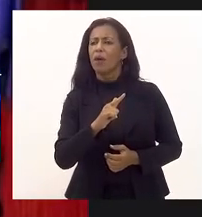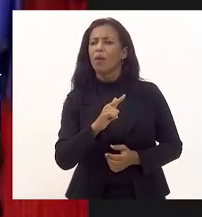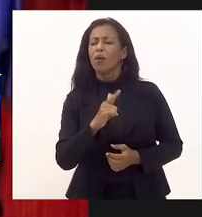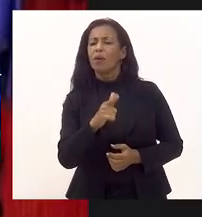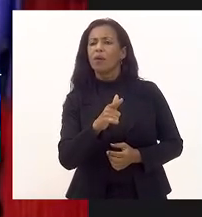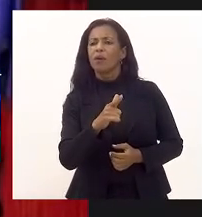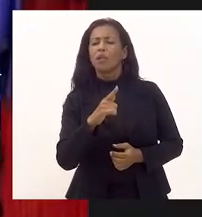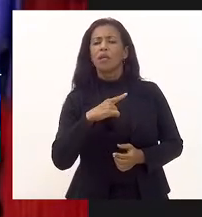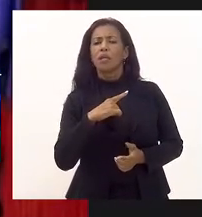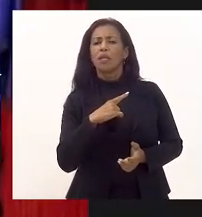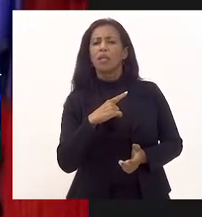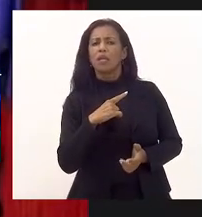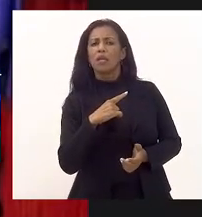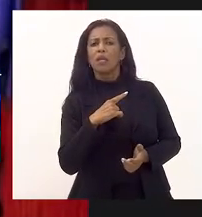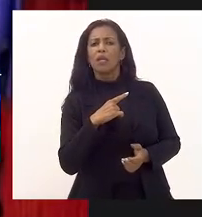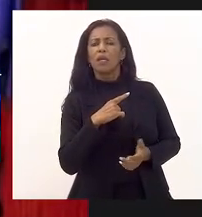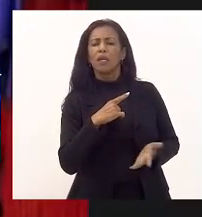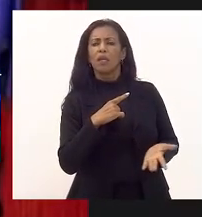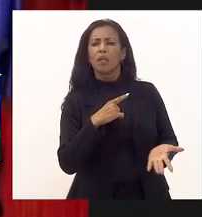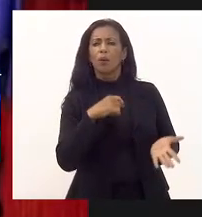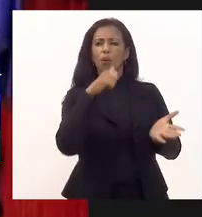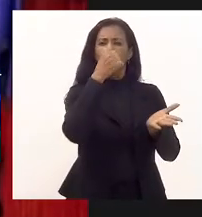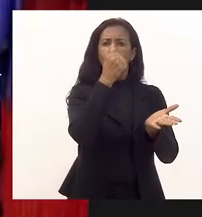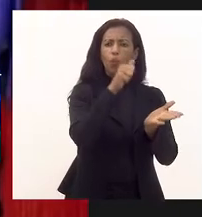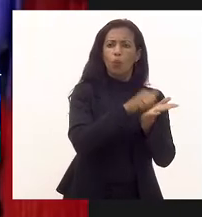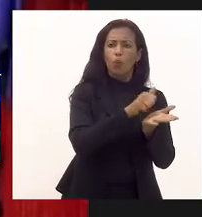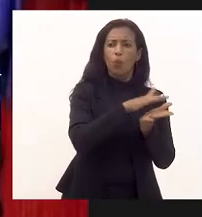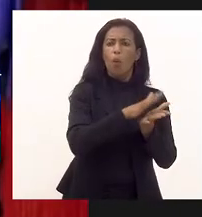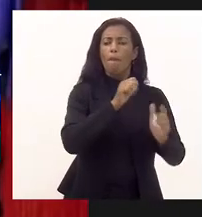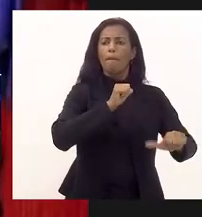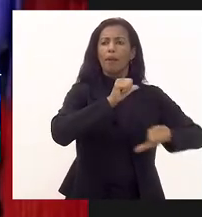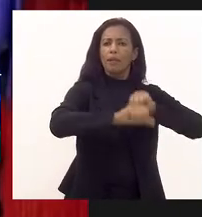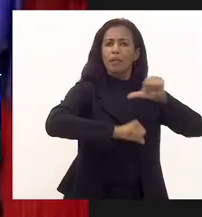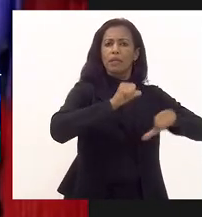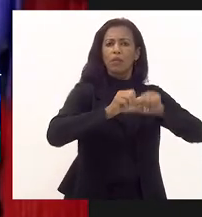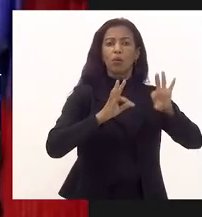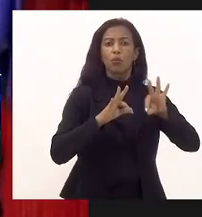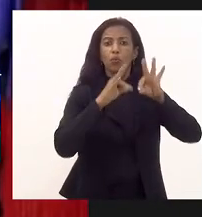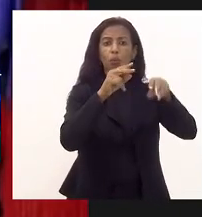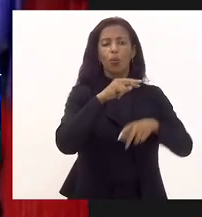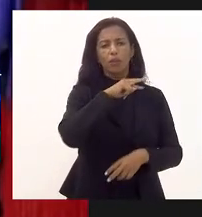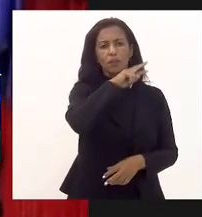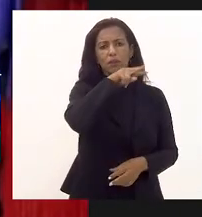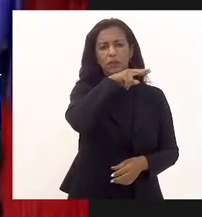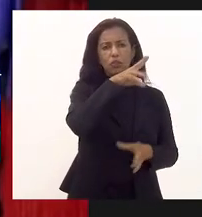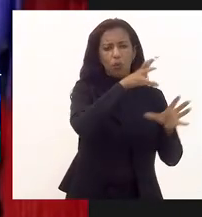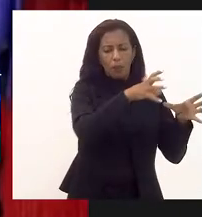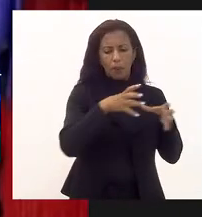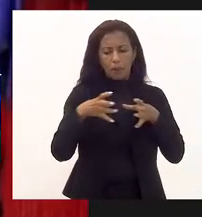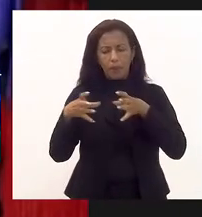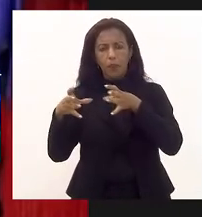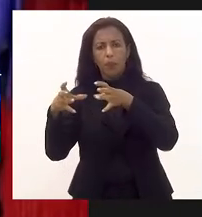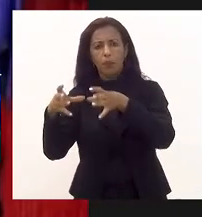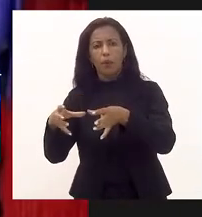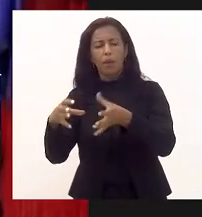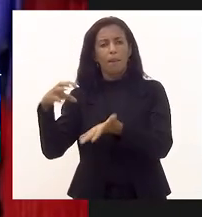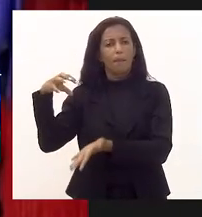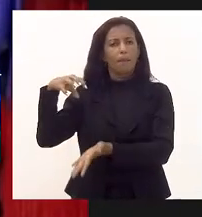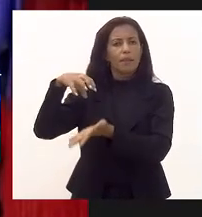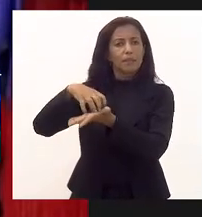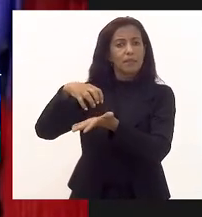Macapuco, onde ficou o IBV com um prazo de 30 dias para que transferisse todas as cobras para o serpentário lotado da sede de